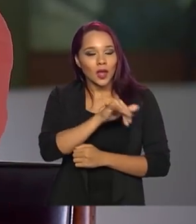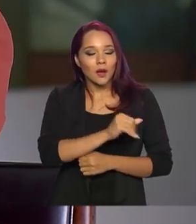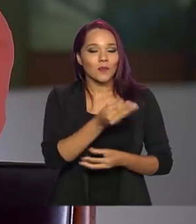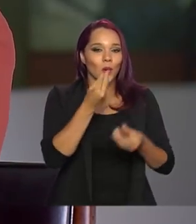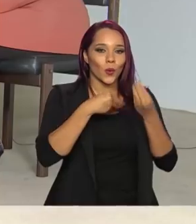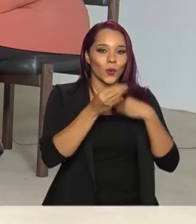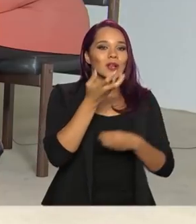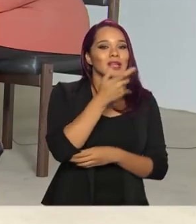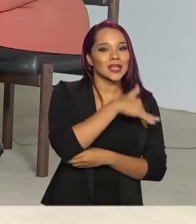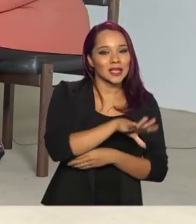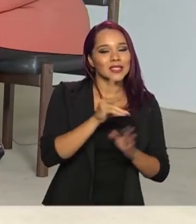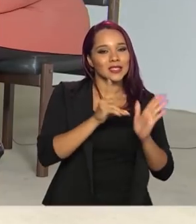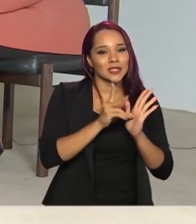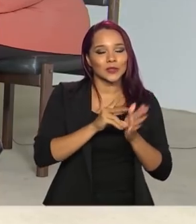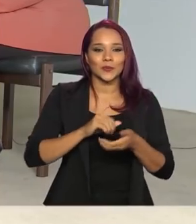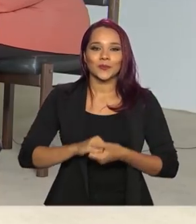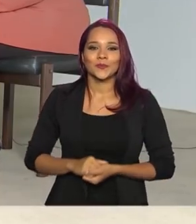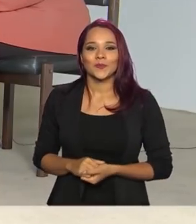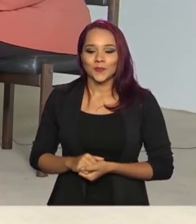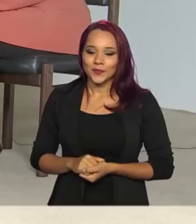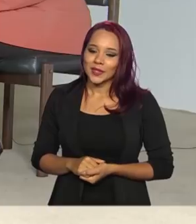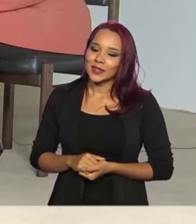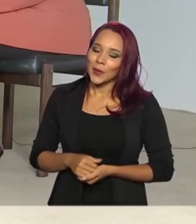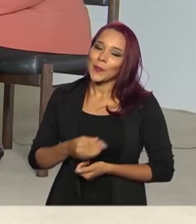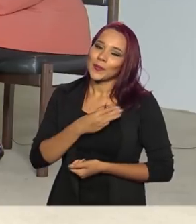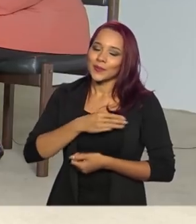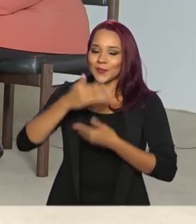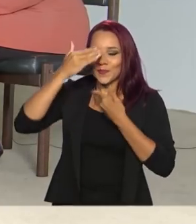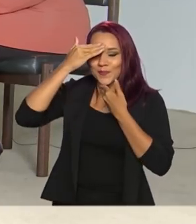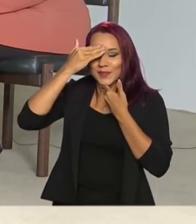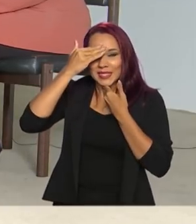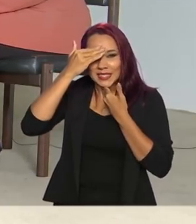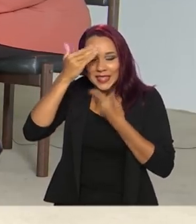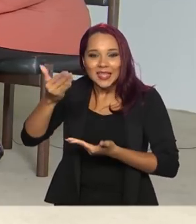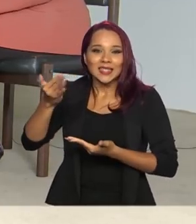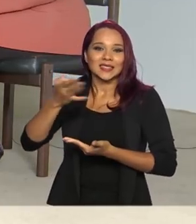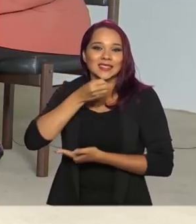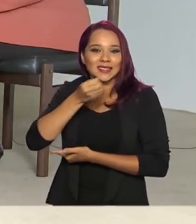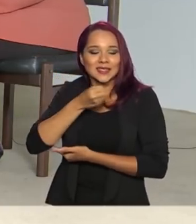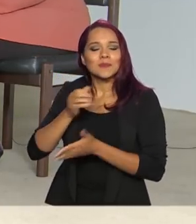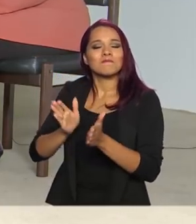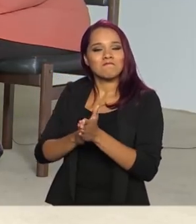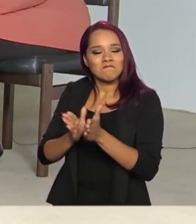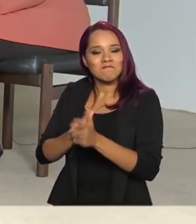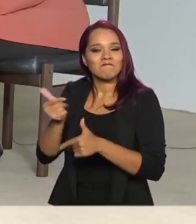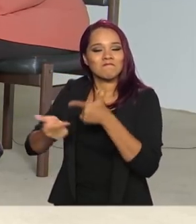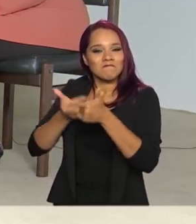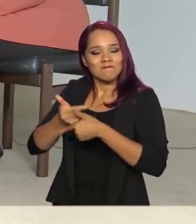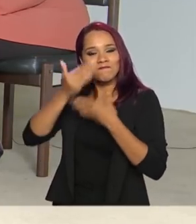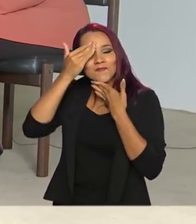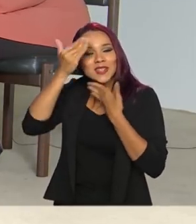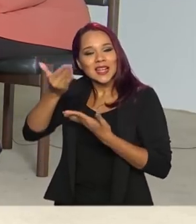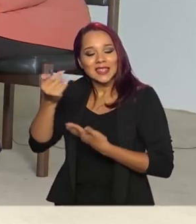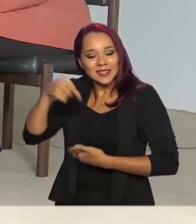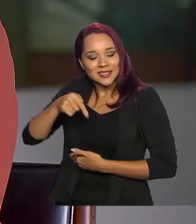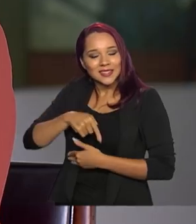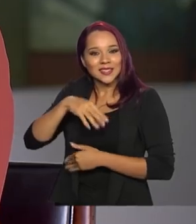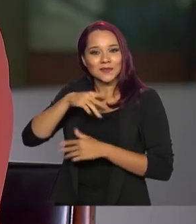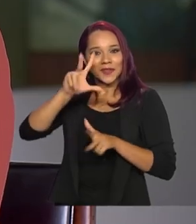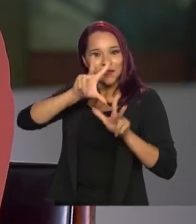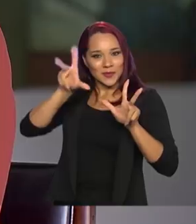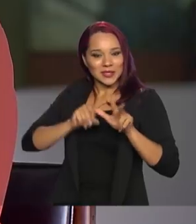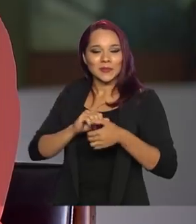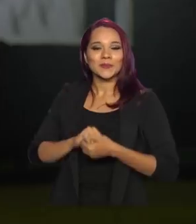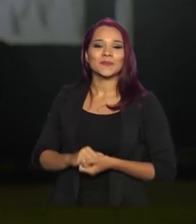crianças indígenas. Ministra Damares Alves, muito obrigada pela entrevista, parabéns pelo trabalho, obrigada pela entrevista aqui à TV Brasil.